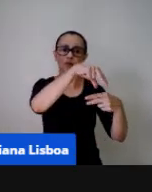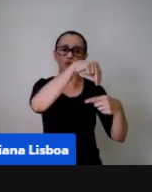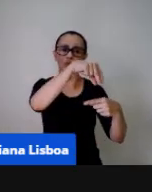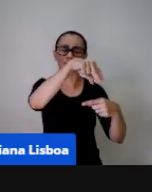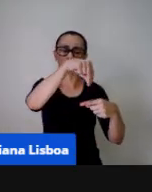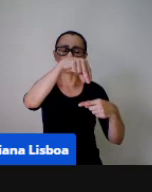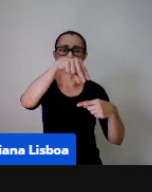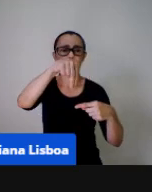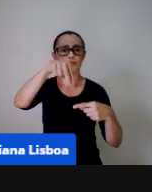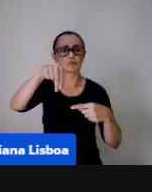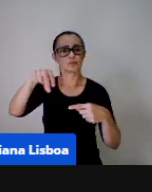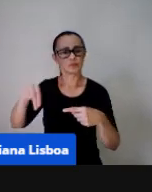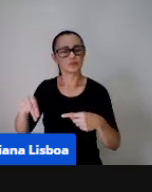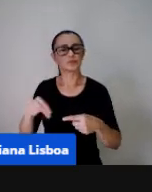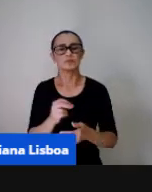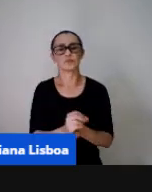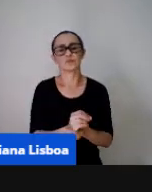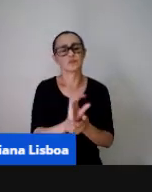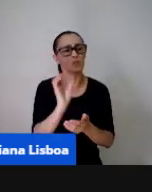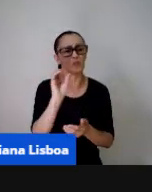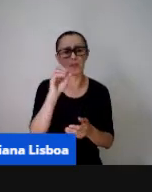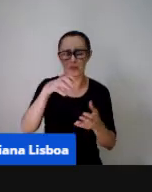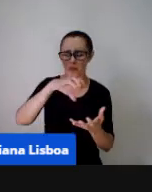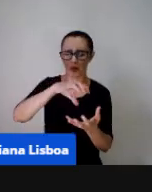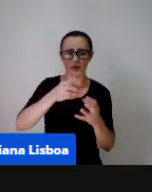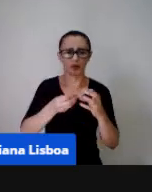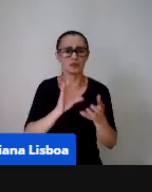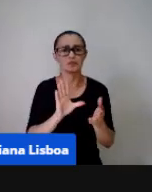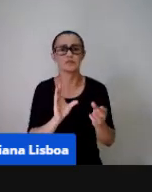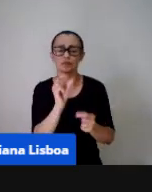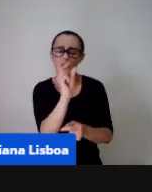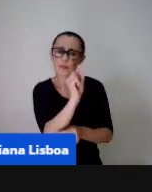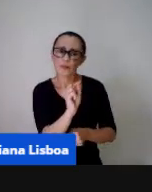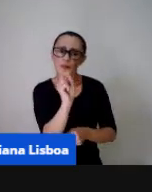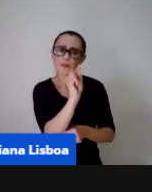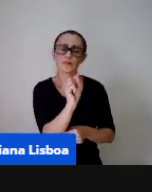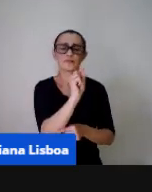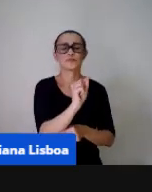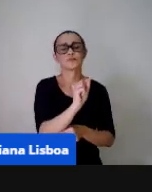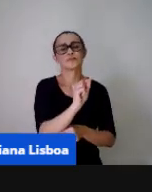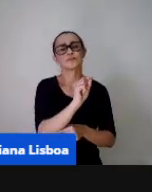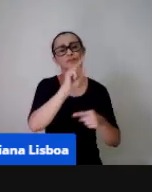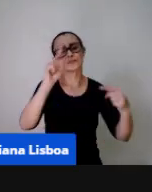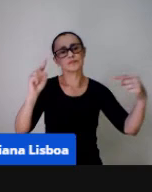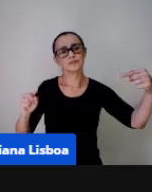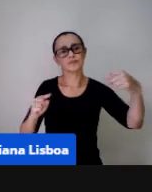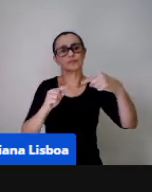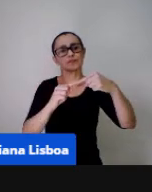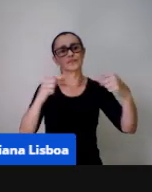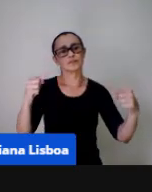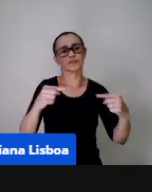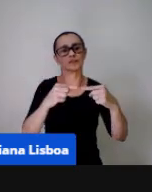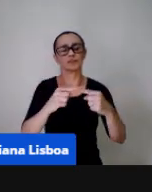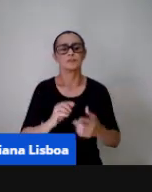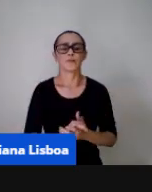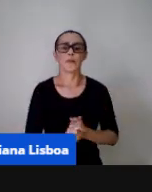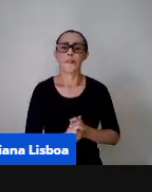pecinhas 5 bolinhas etc então simples correspondência numérica próximo por favor